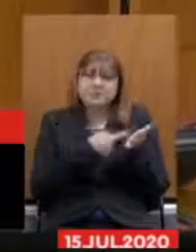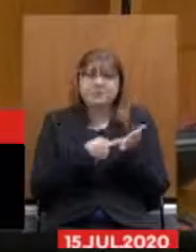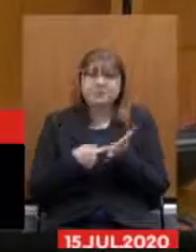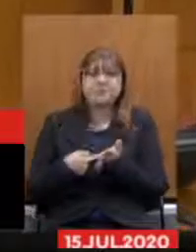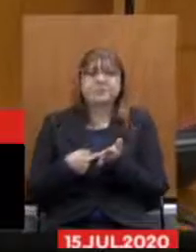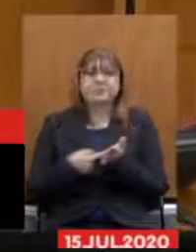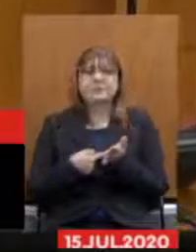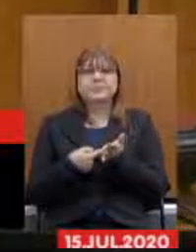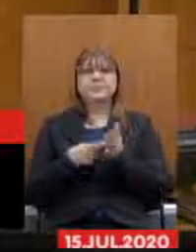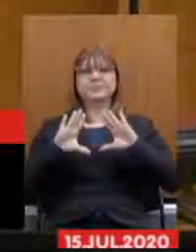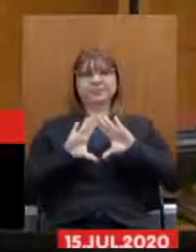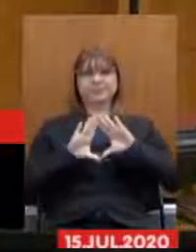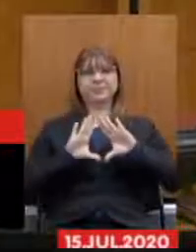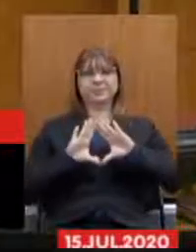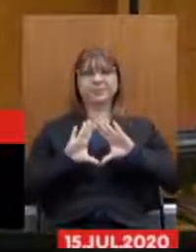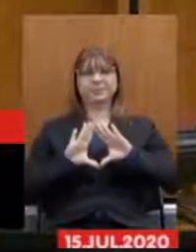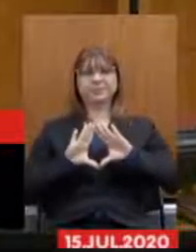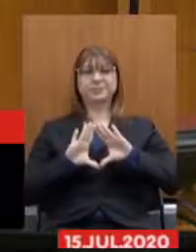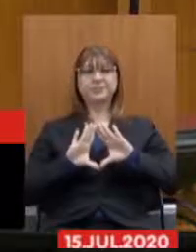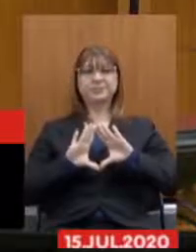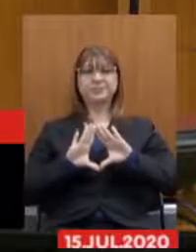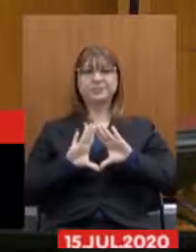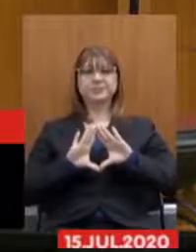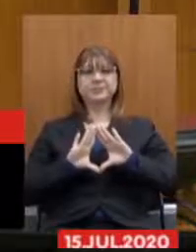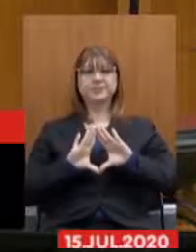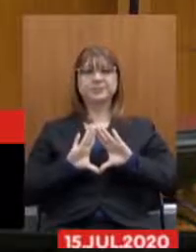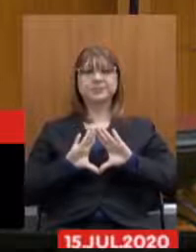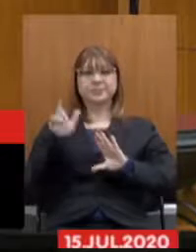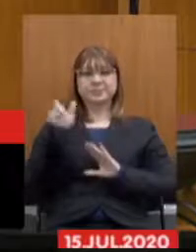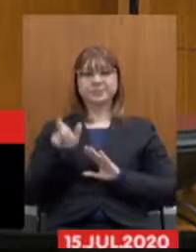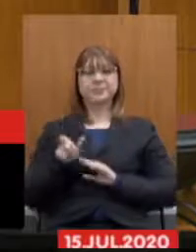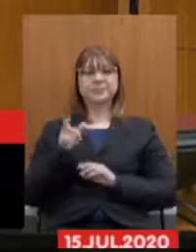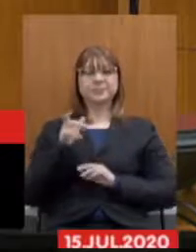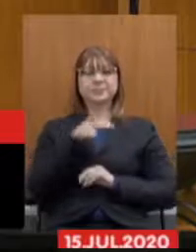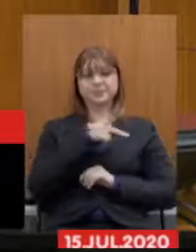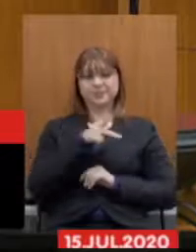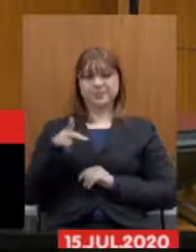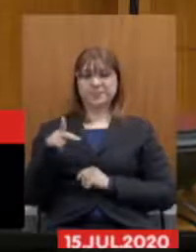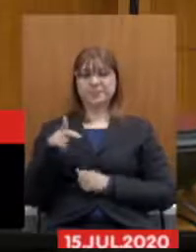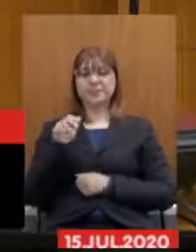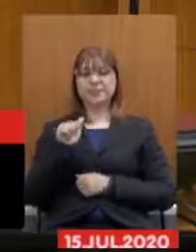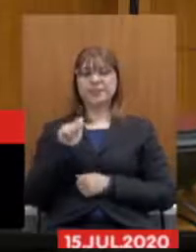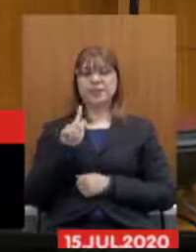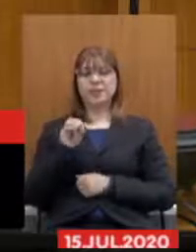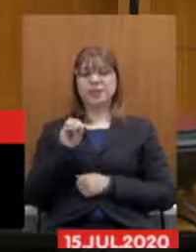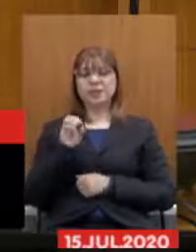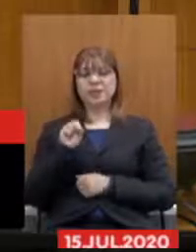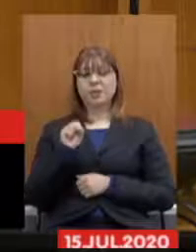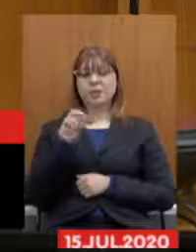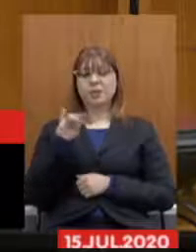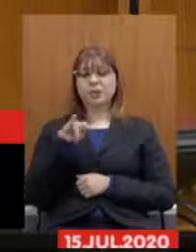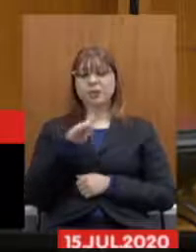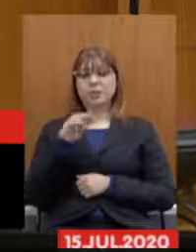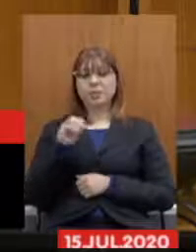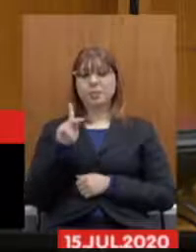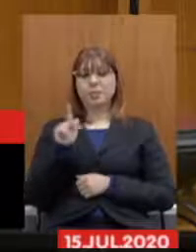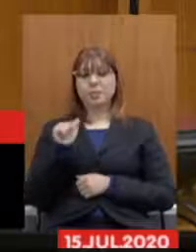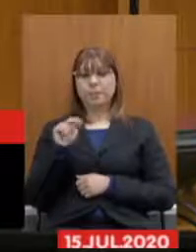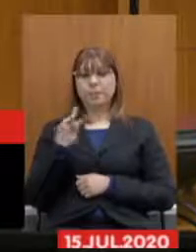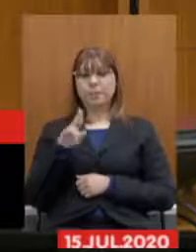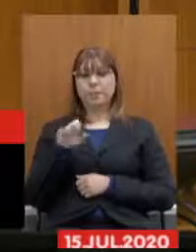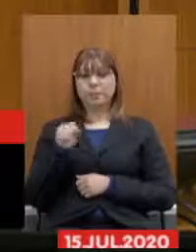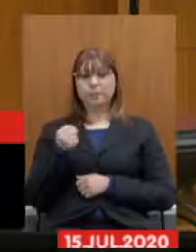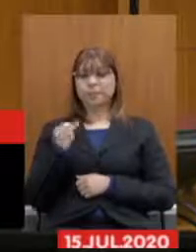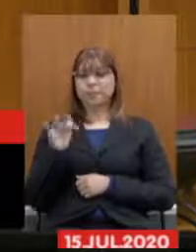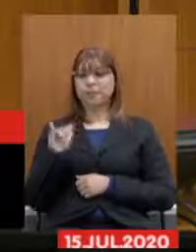feito pela assembleia legislativa na pessoa do seu presidente Agostinho Patrus filho que